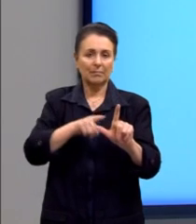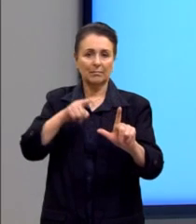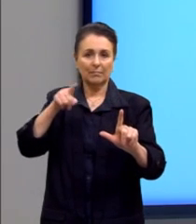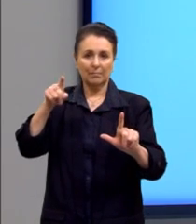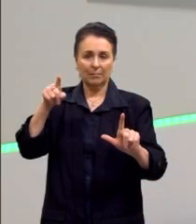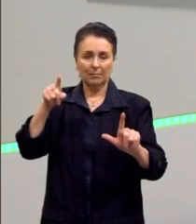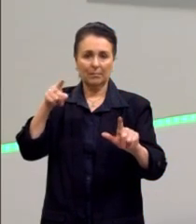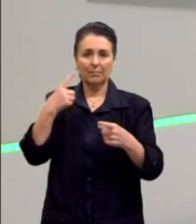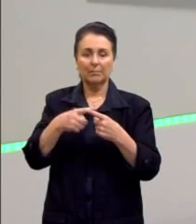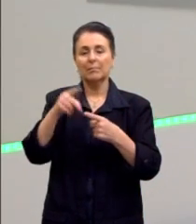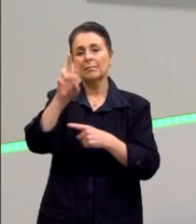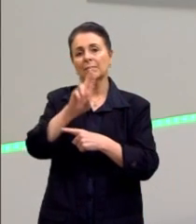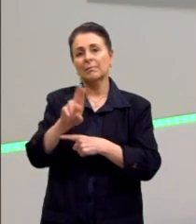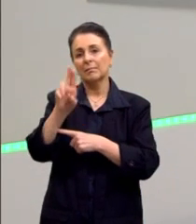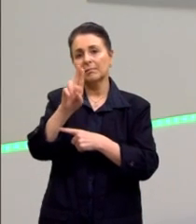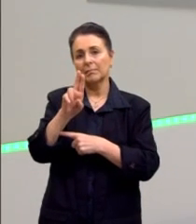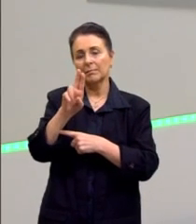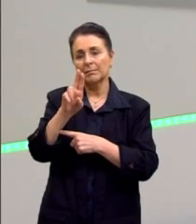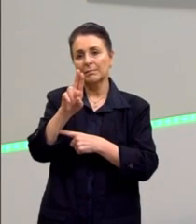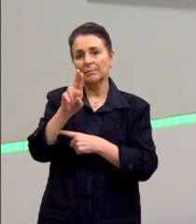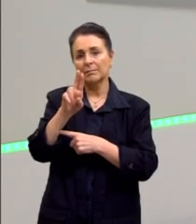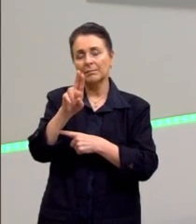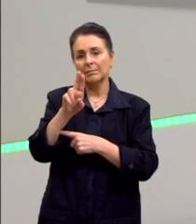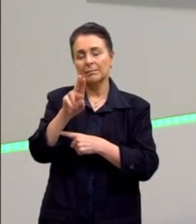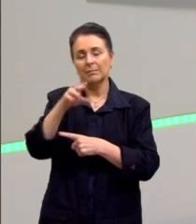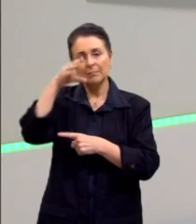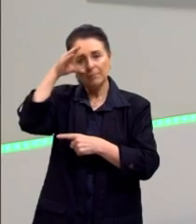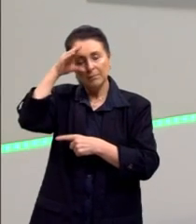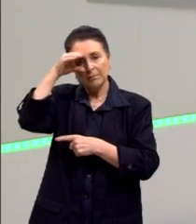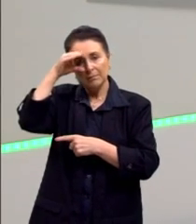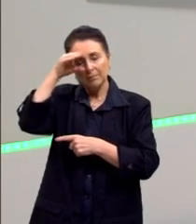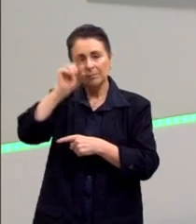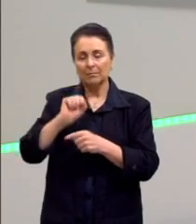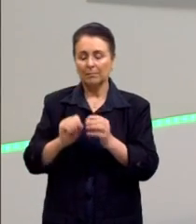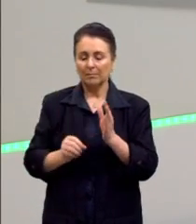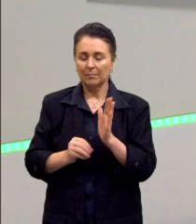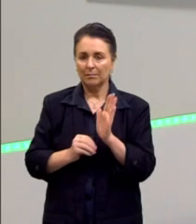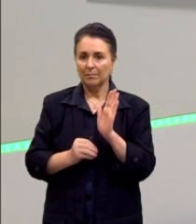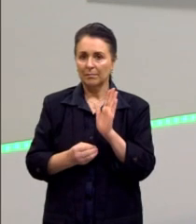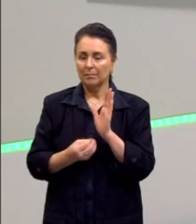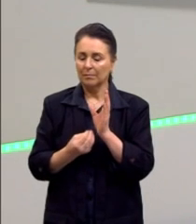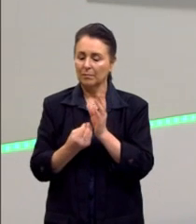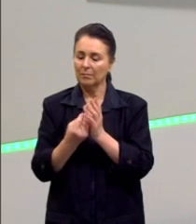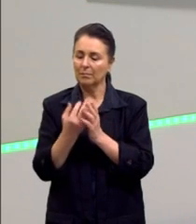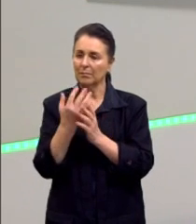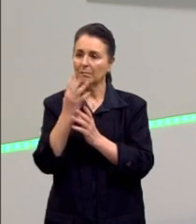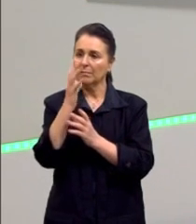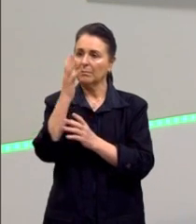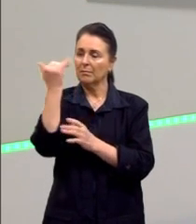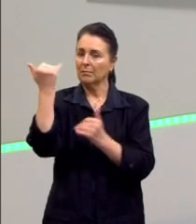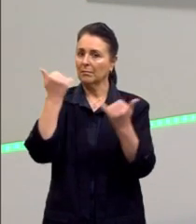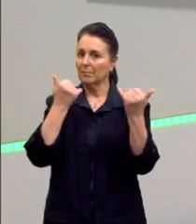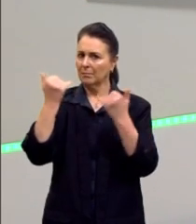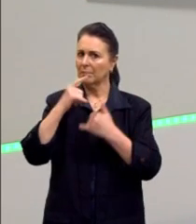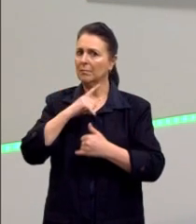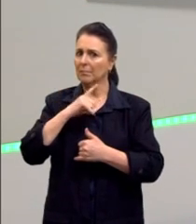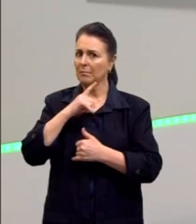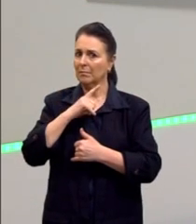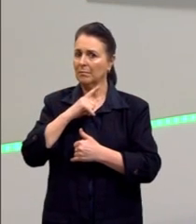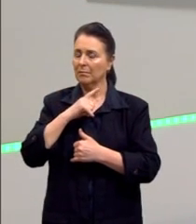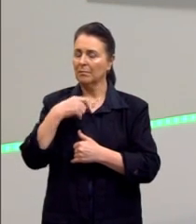porque nós vamos utilizar ele, então, para observar o crescimento da planta, informações que nós temos.